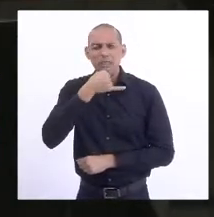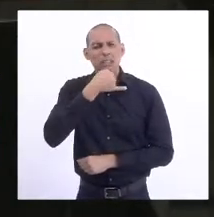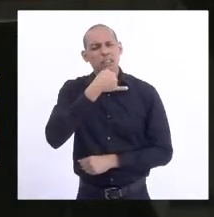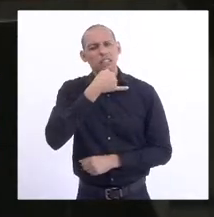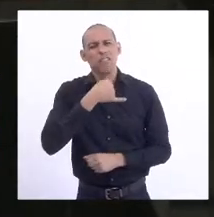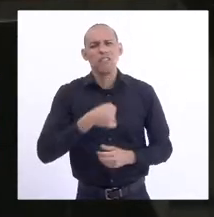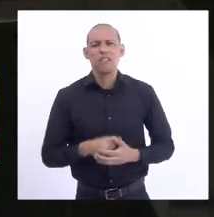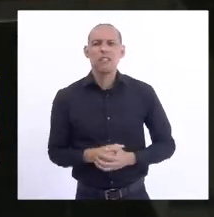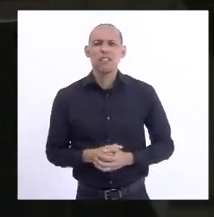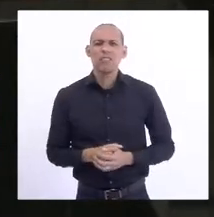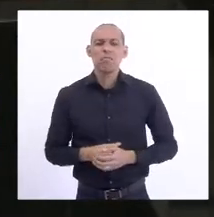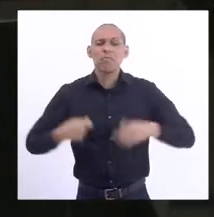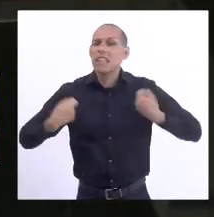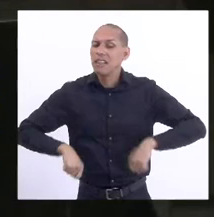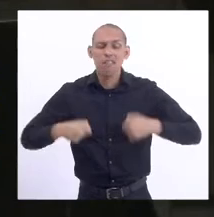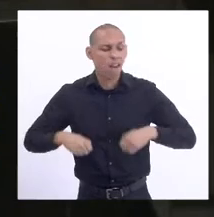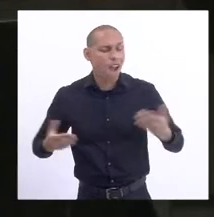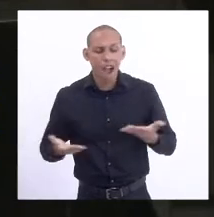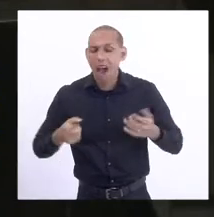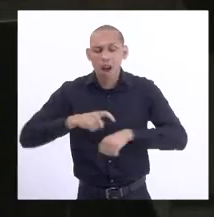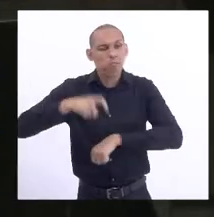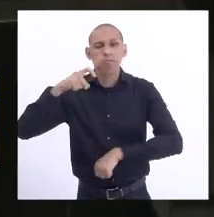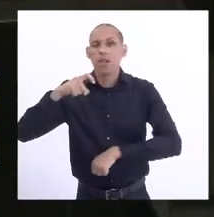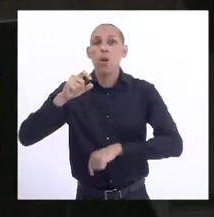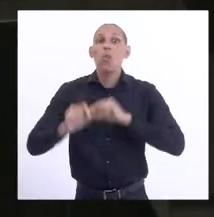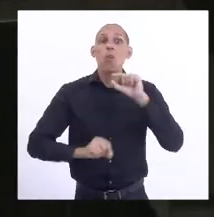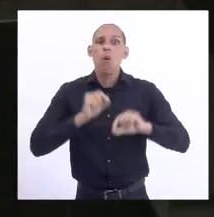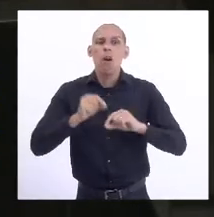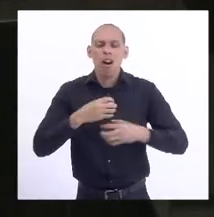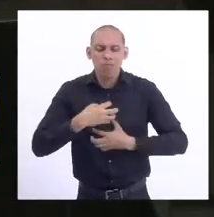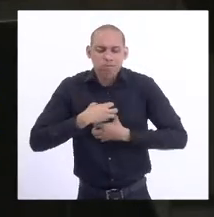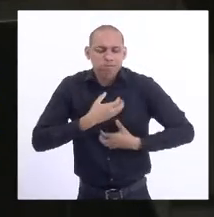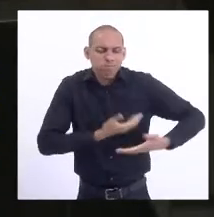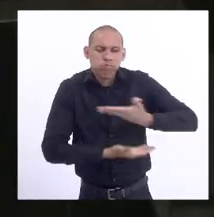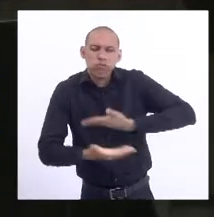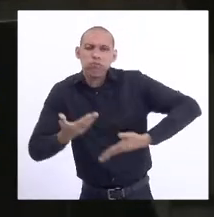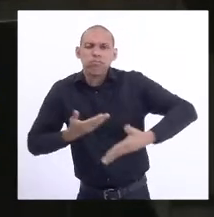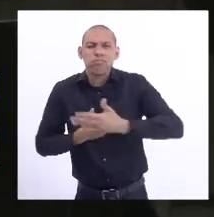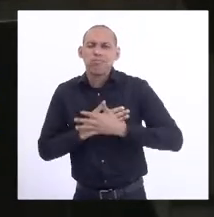de imediato a solidariedade,